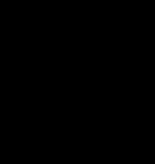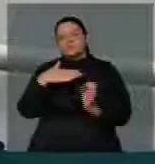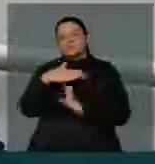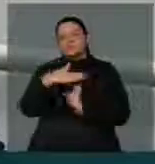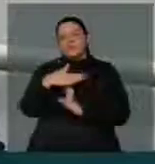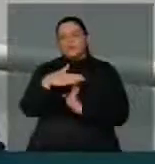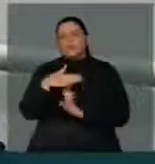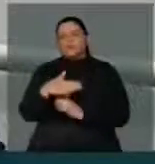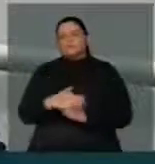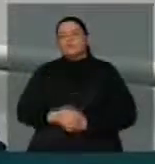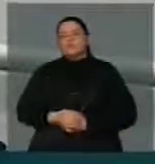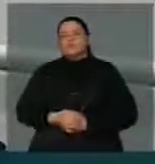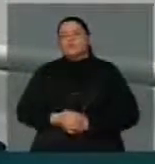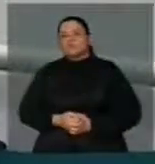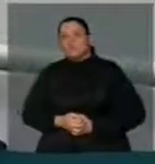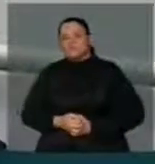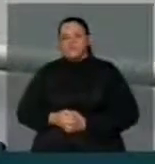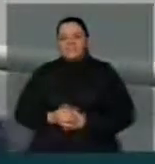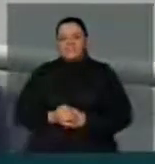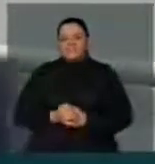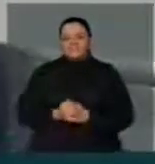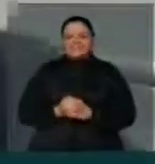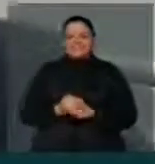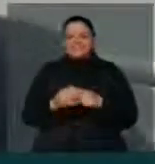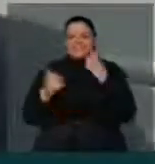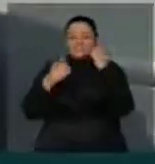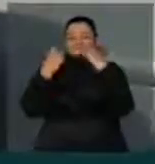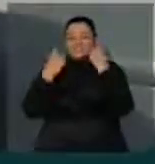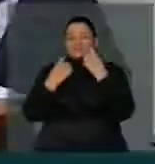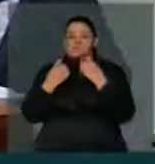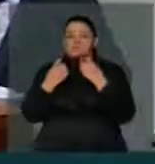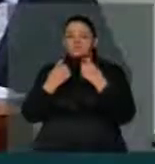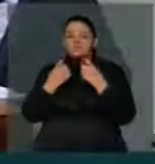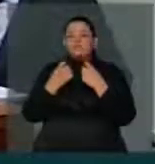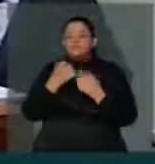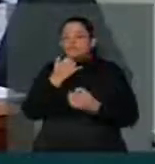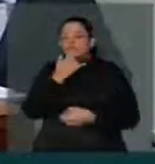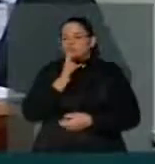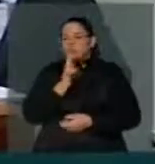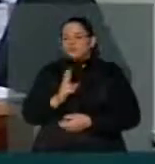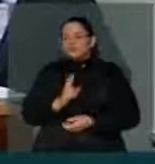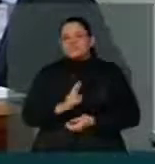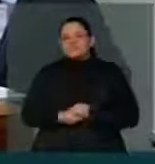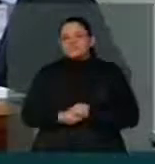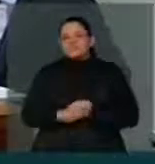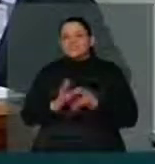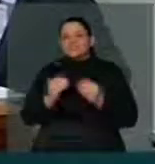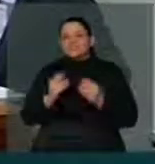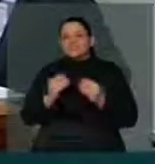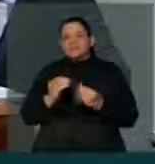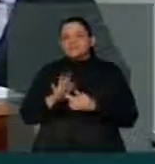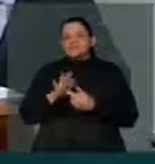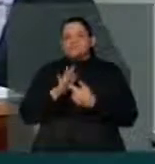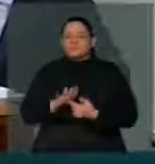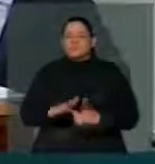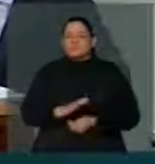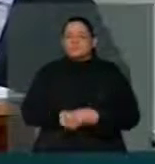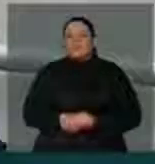A BNDESPAR, resultados muito expressivos em termos de lucratividade e rentabilidade.